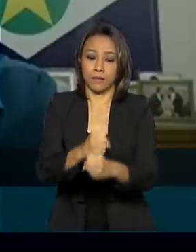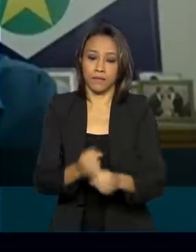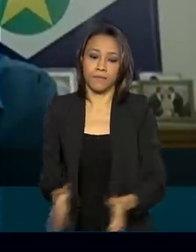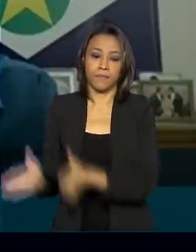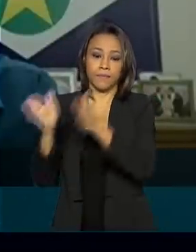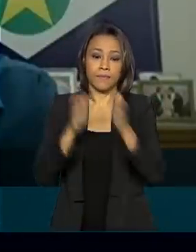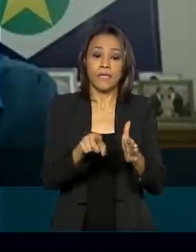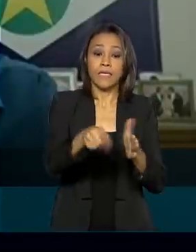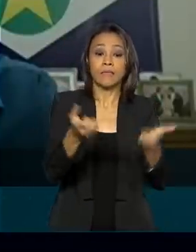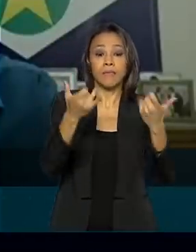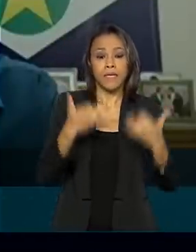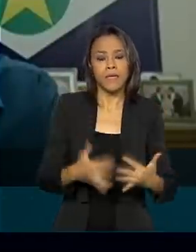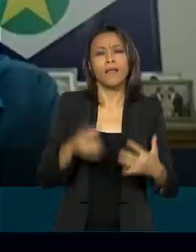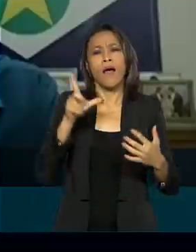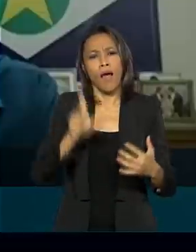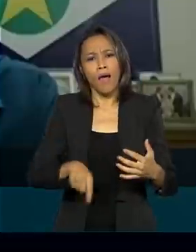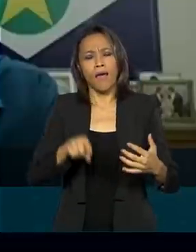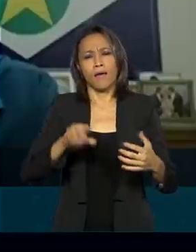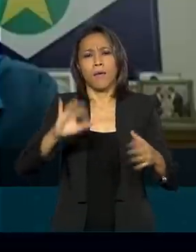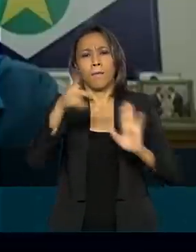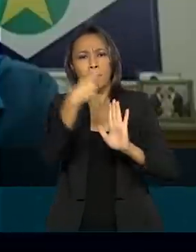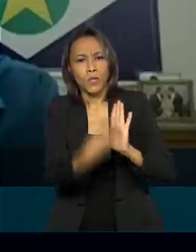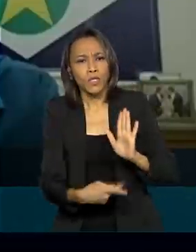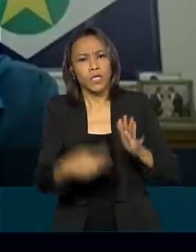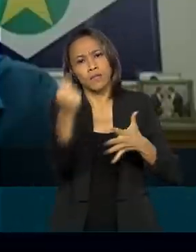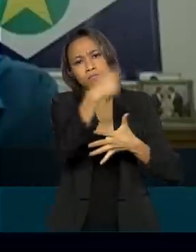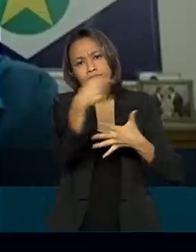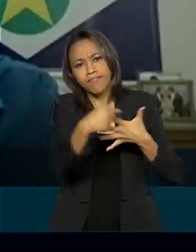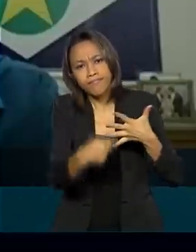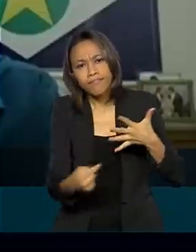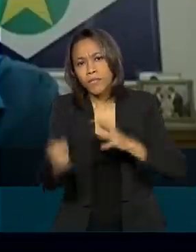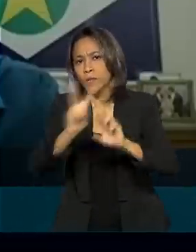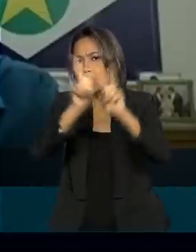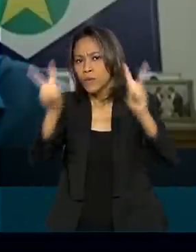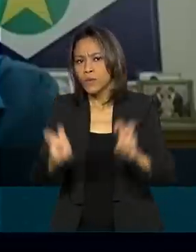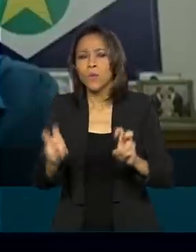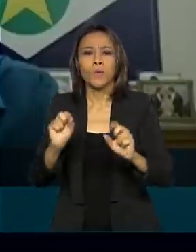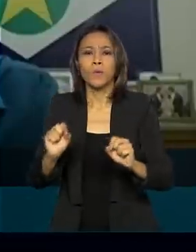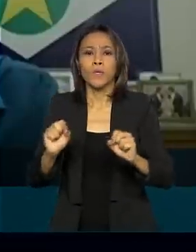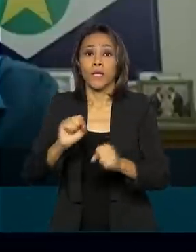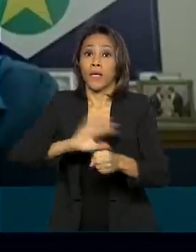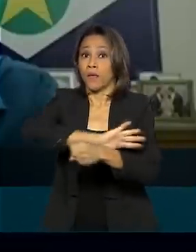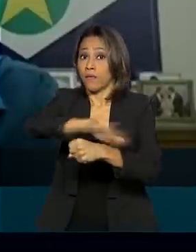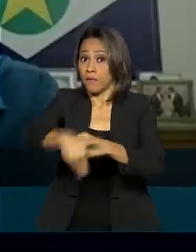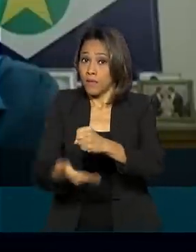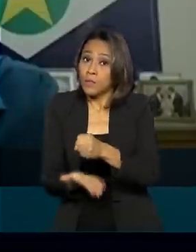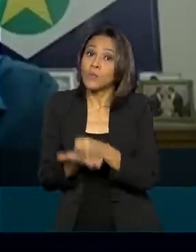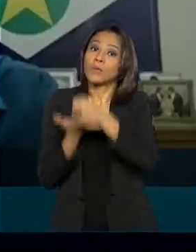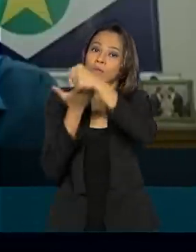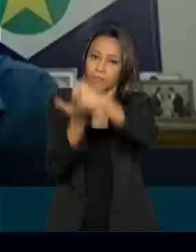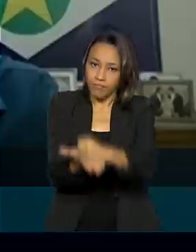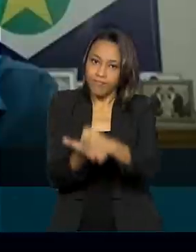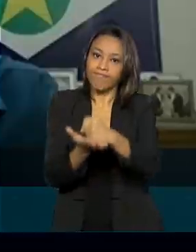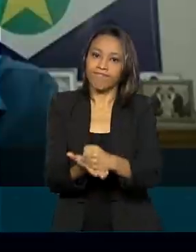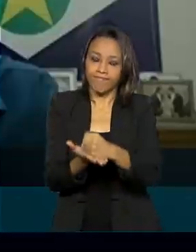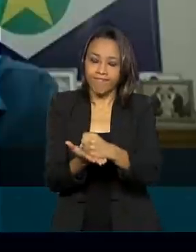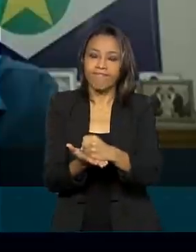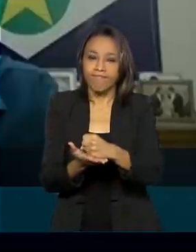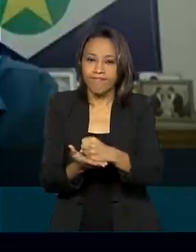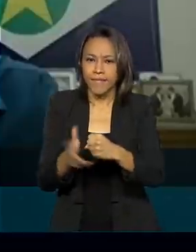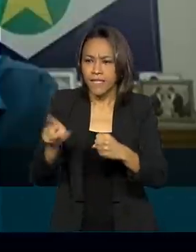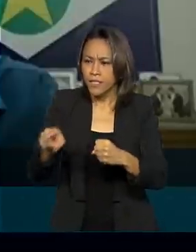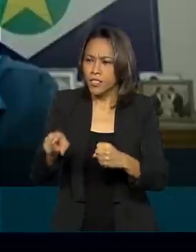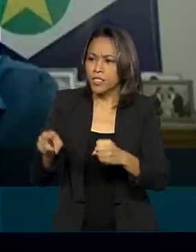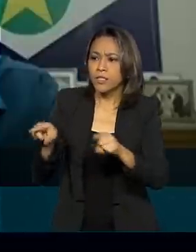projetos que dizem respeito à questão da sustentabilidade, ou seja, da questão da integração das